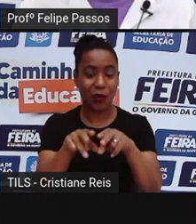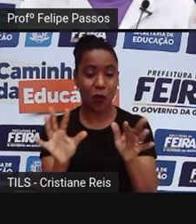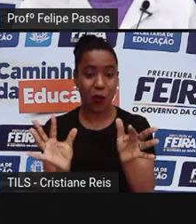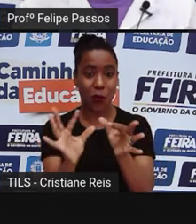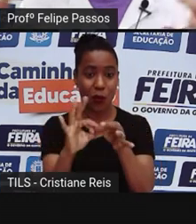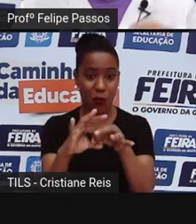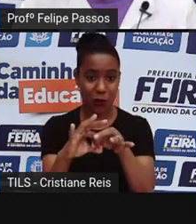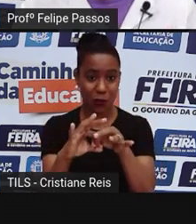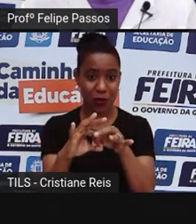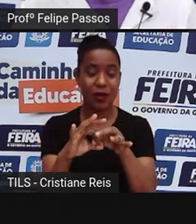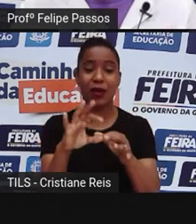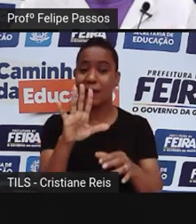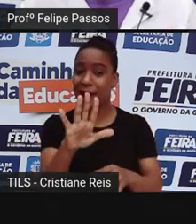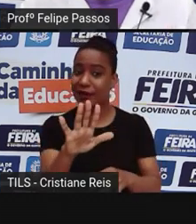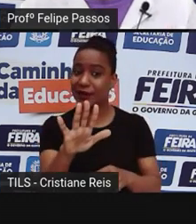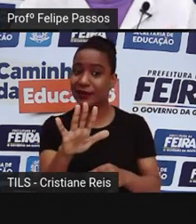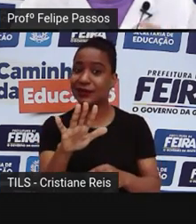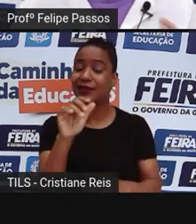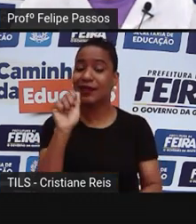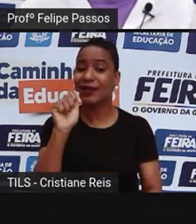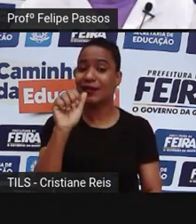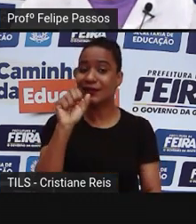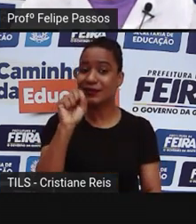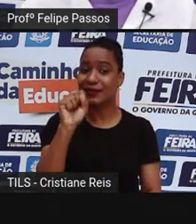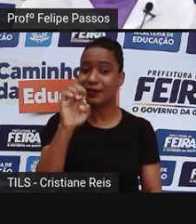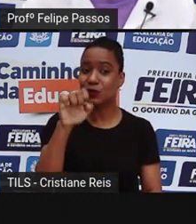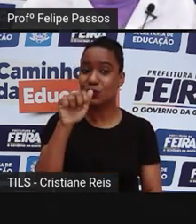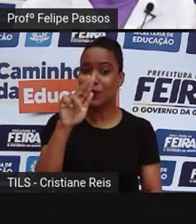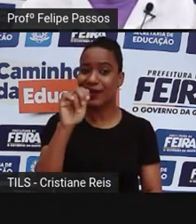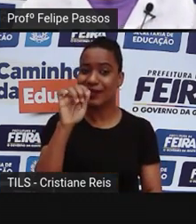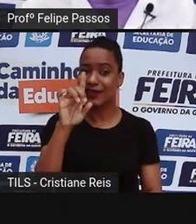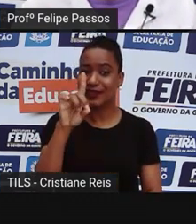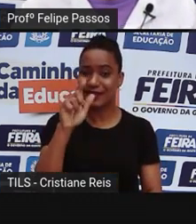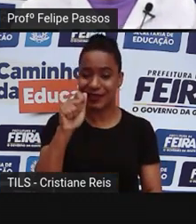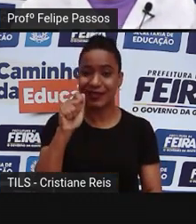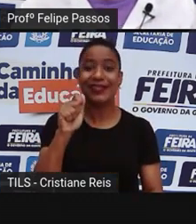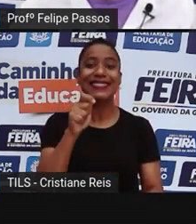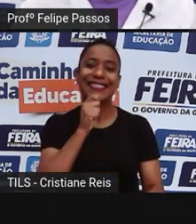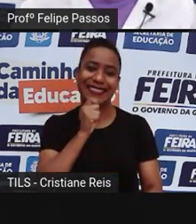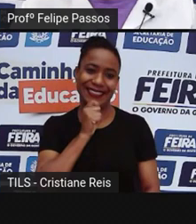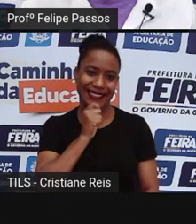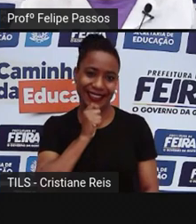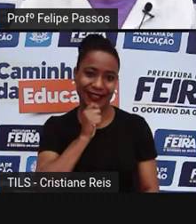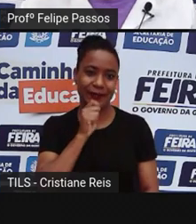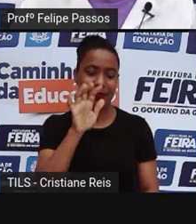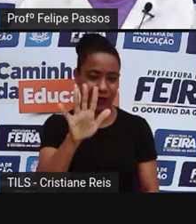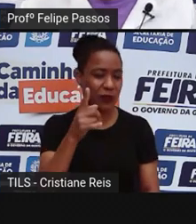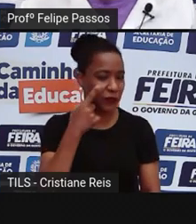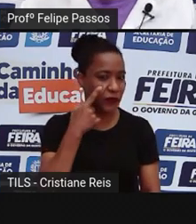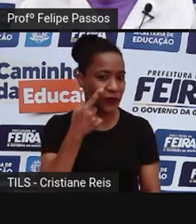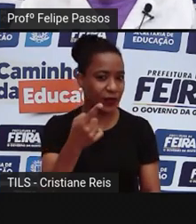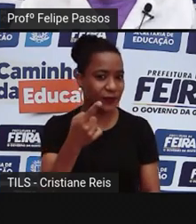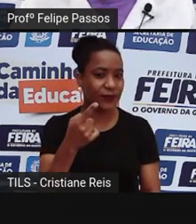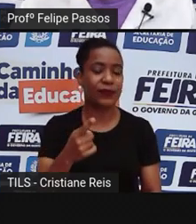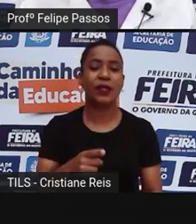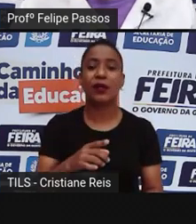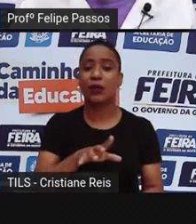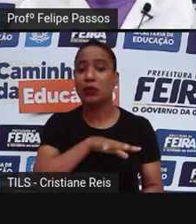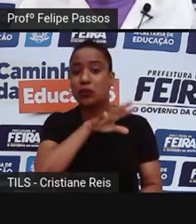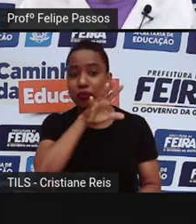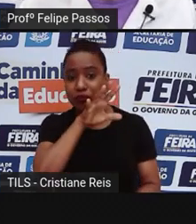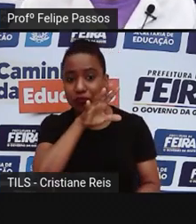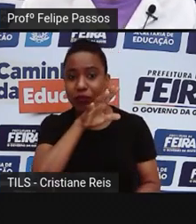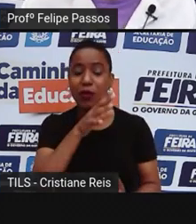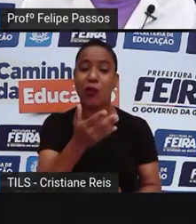misturando material genético, você tem uma reprodução sexuada. Por exemplo, aqui, você tem um homem, uma